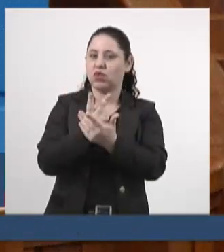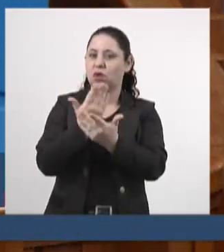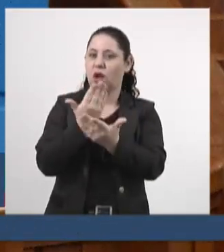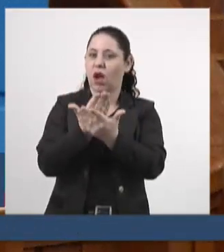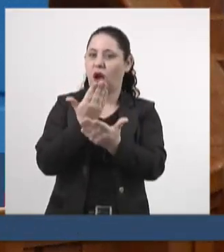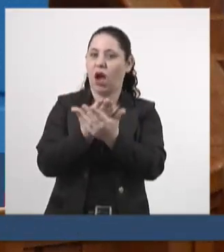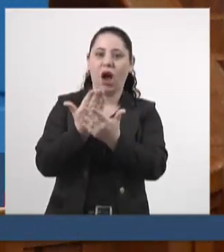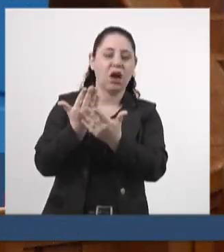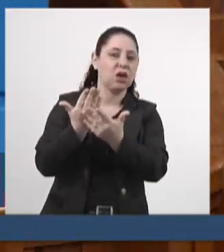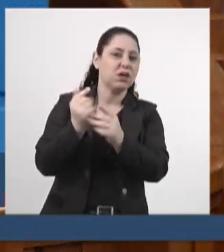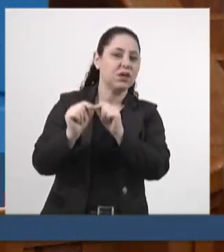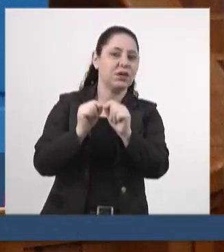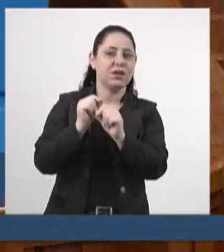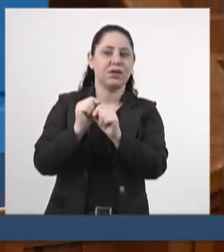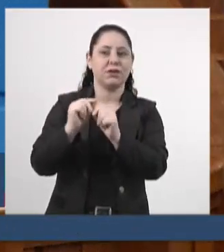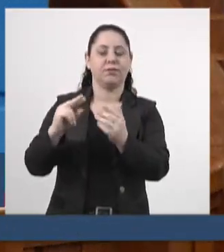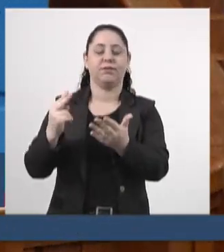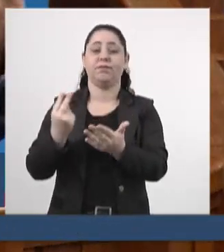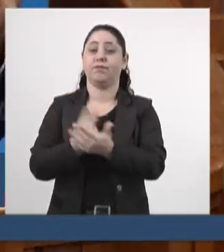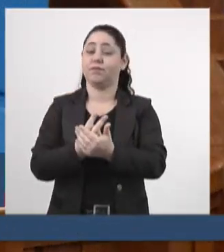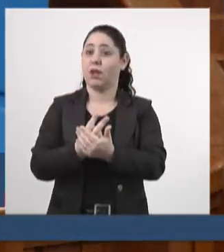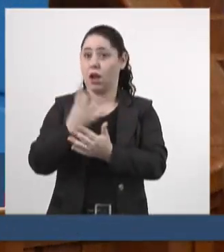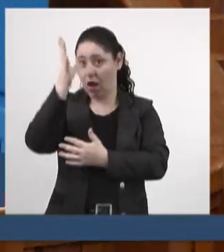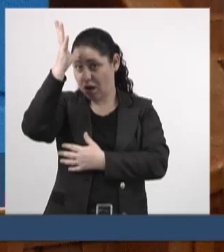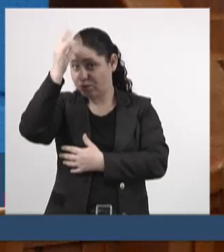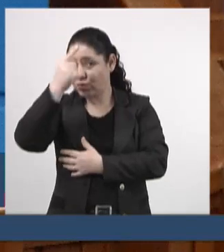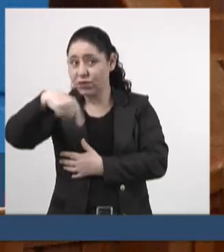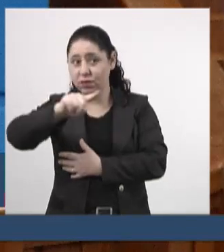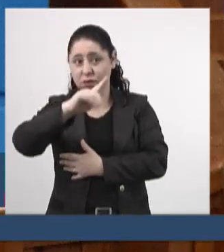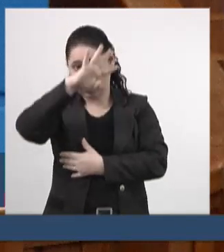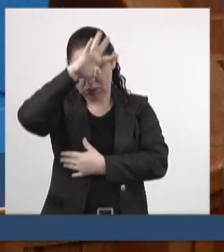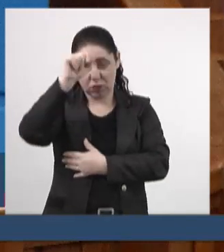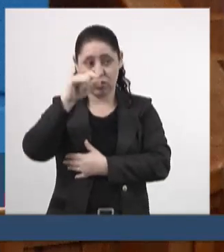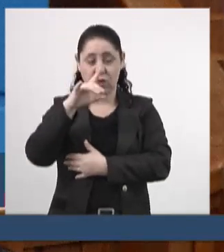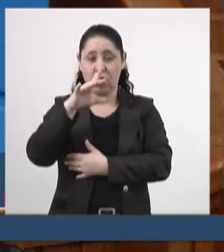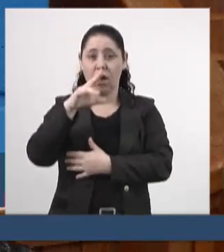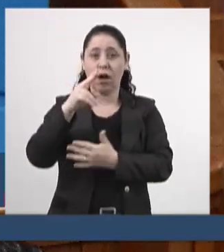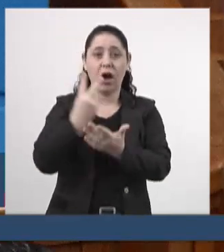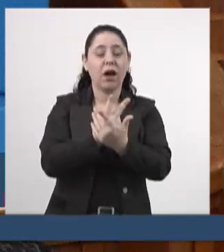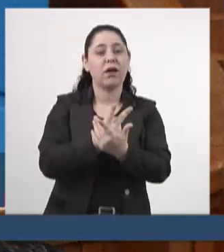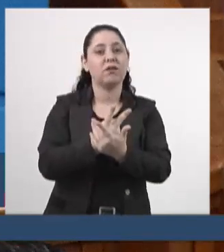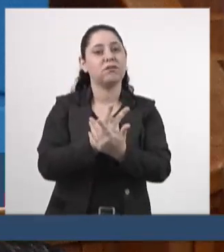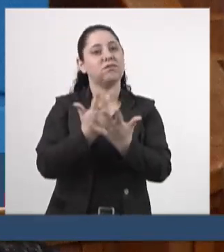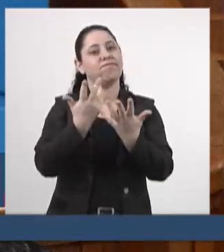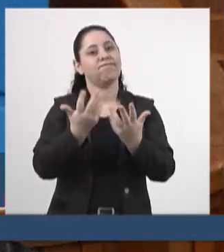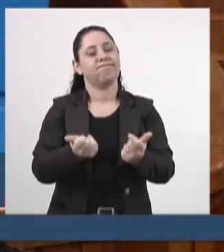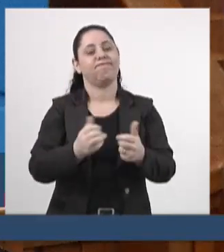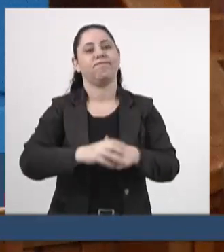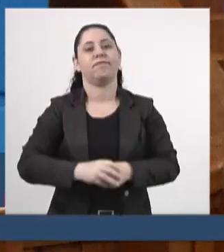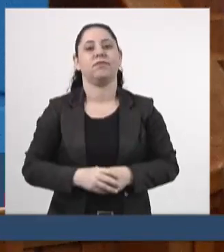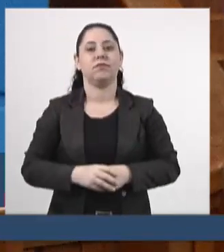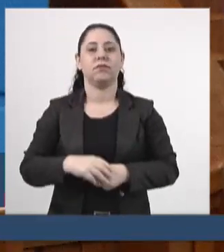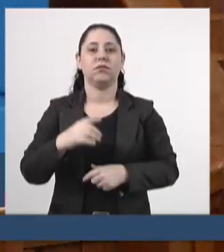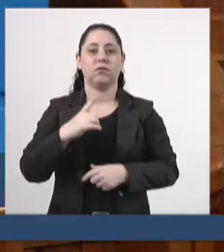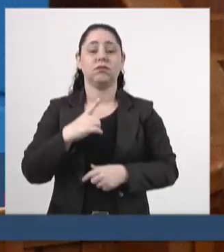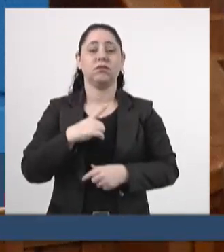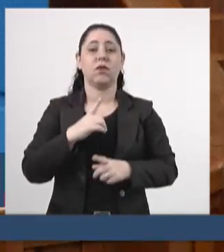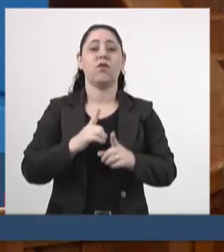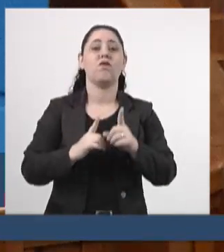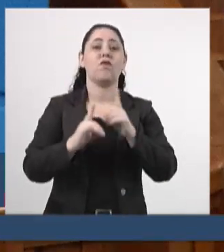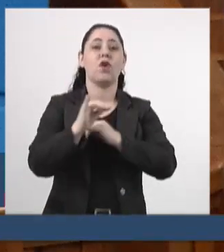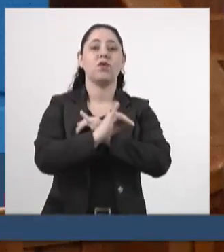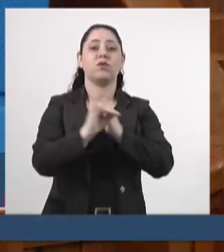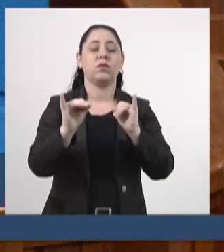tomadores de decisão no Estado do Mato Grosso do ao erro. Nós temos aqui o dado, o